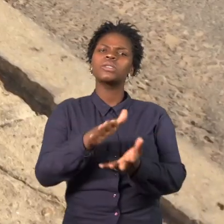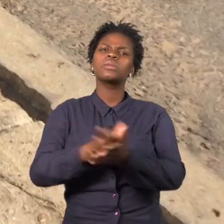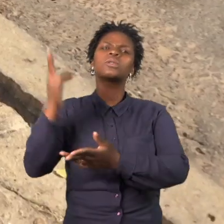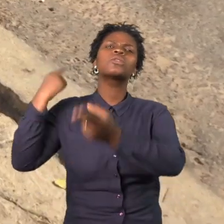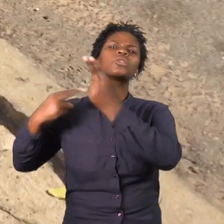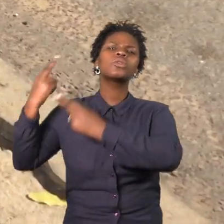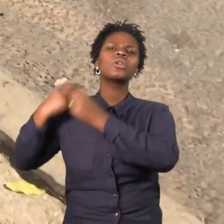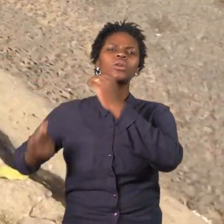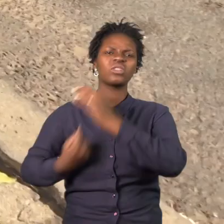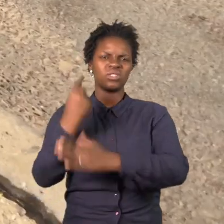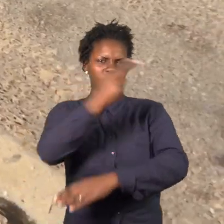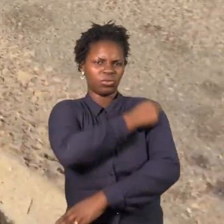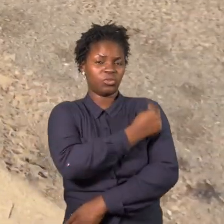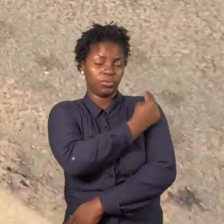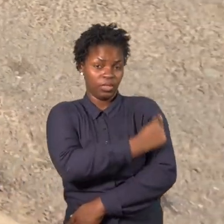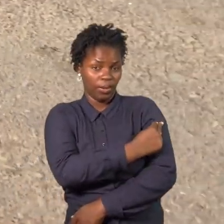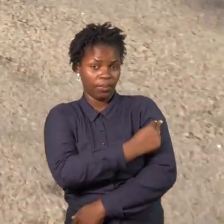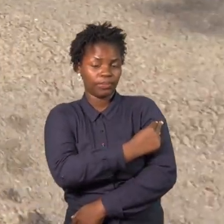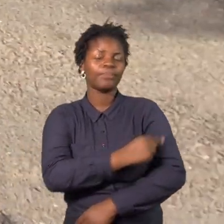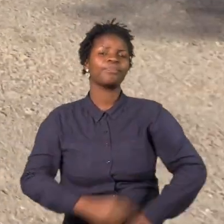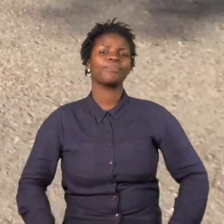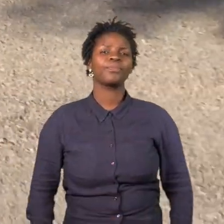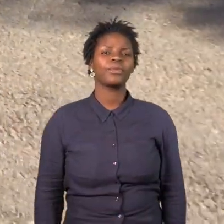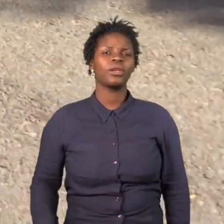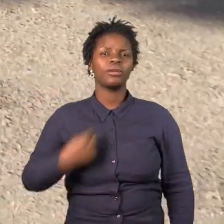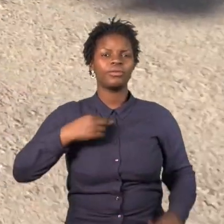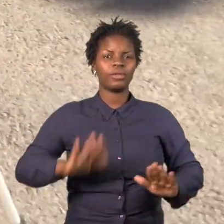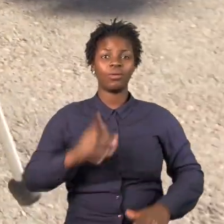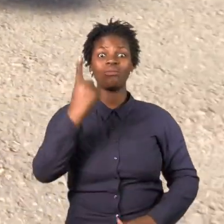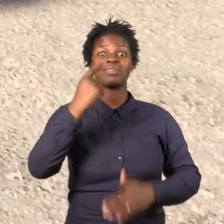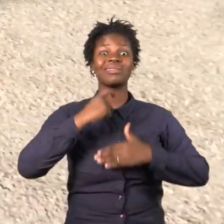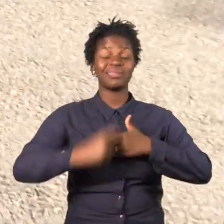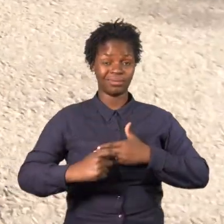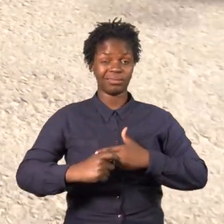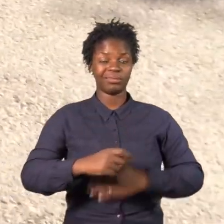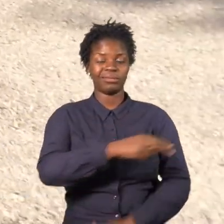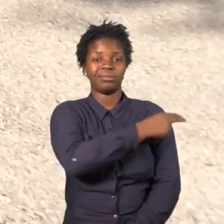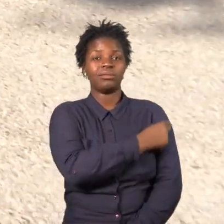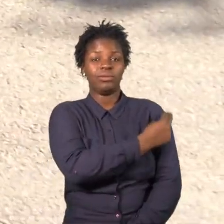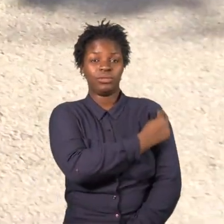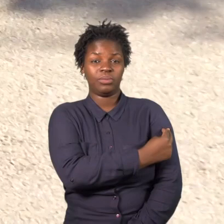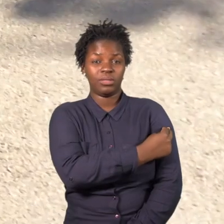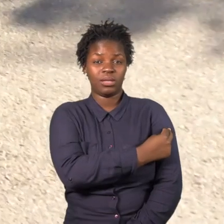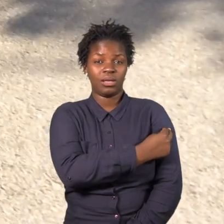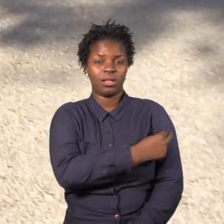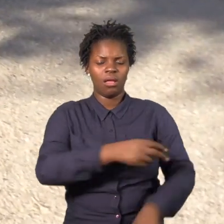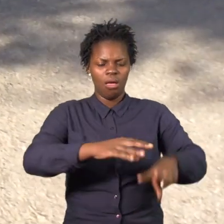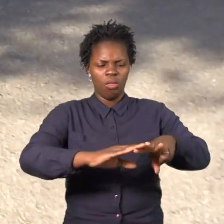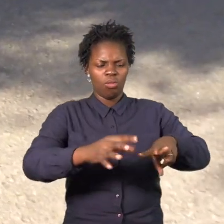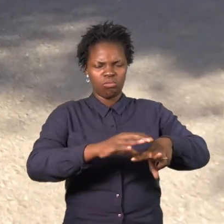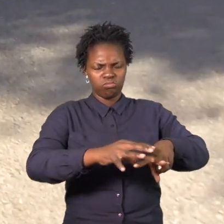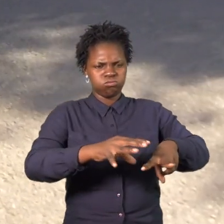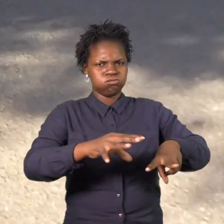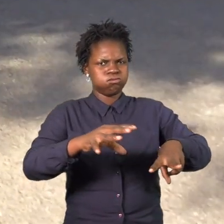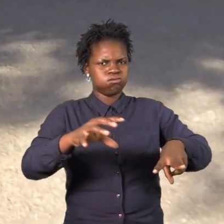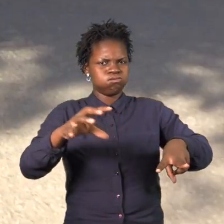hospitalizado. O pé começou a inchar. Saíram umas feridas aí. Então já o pé já nem conseguia, nem